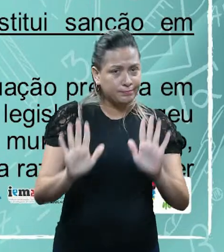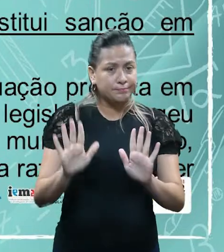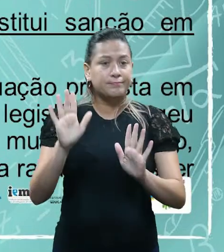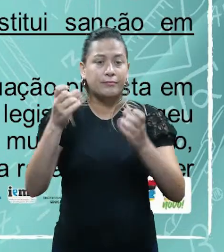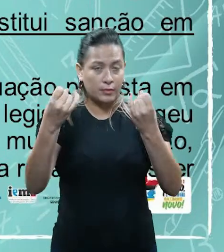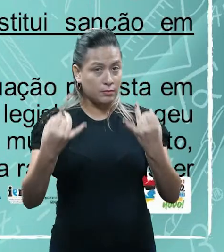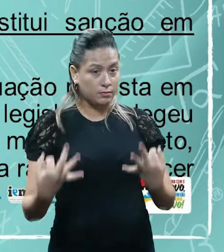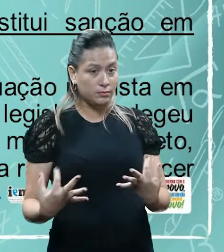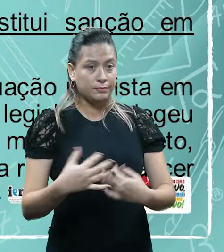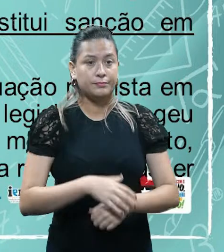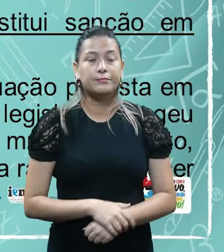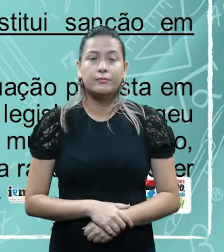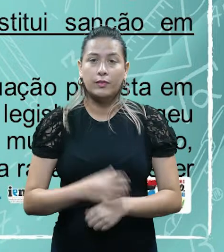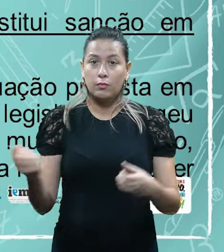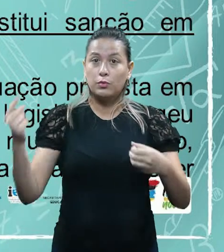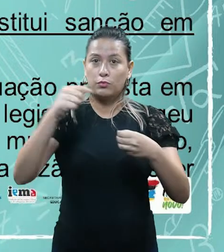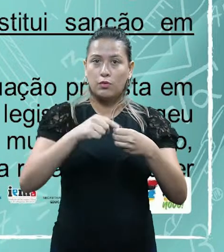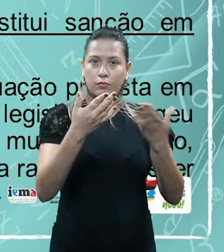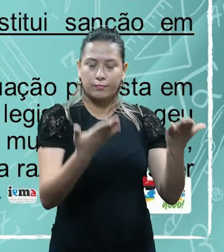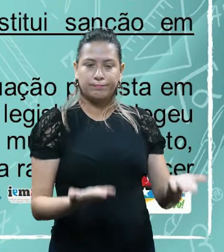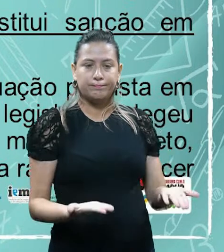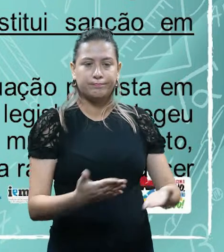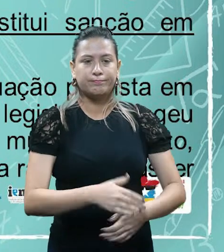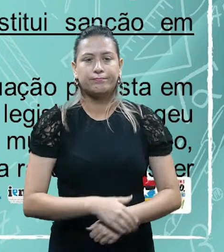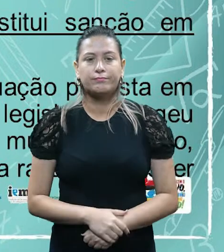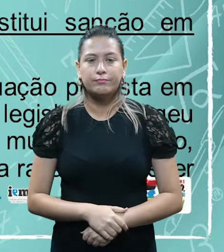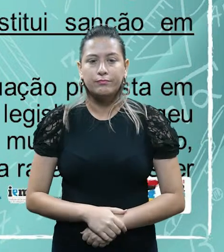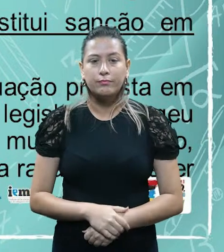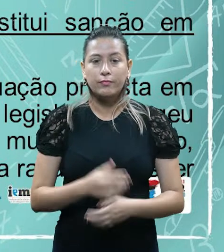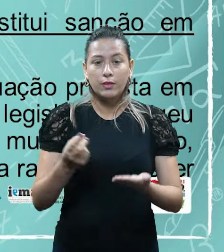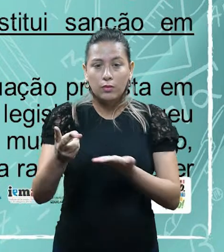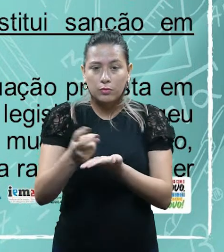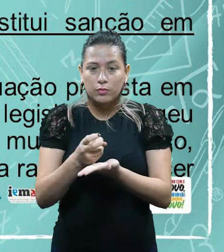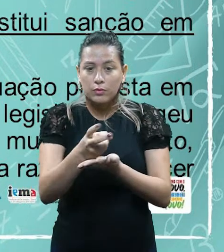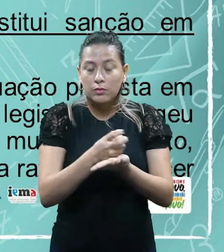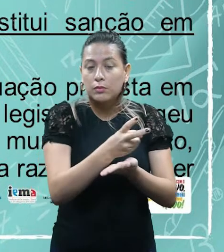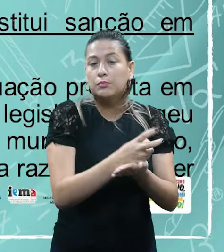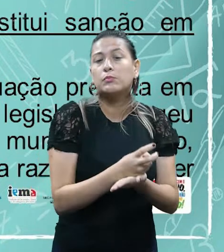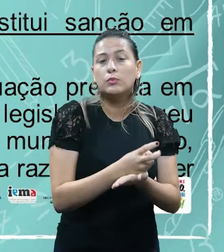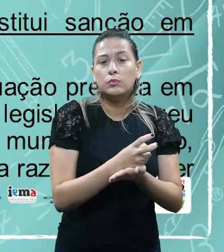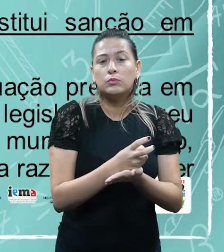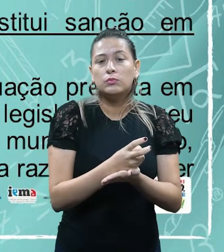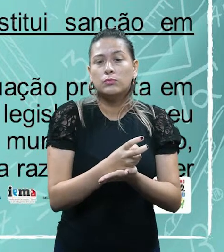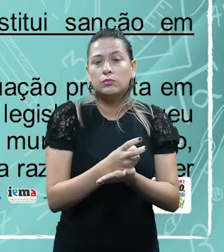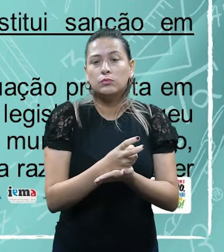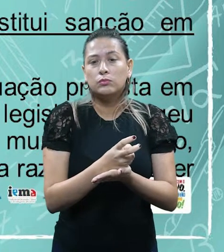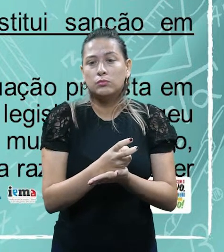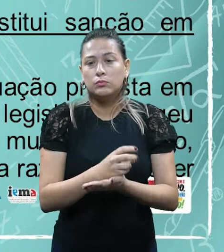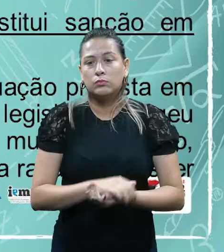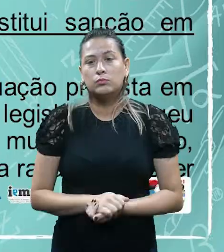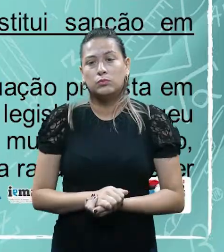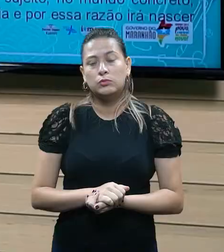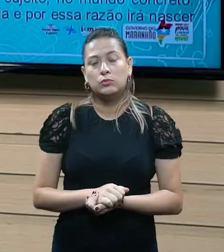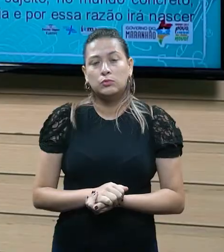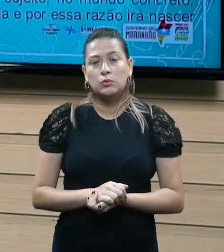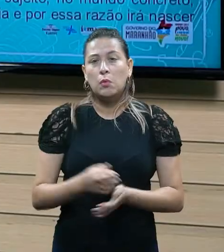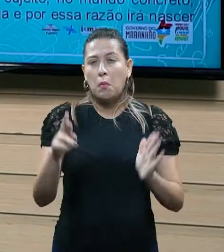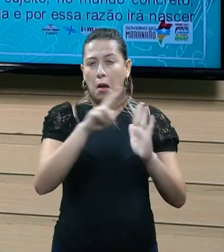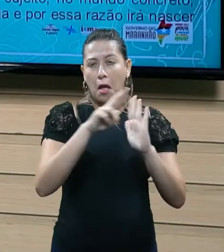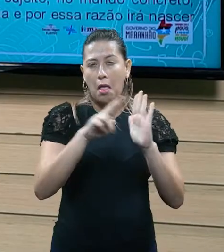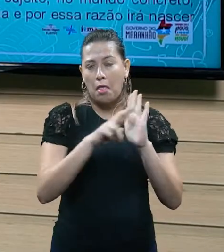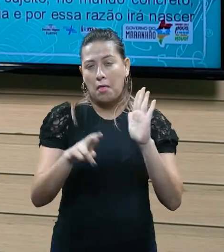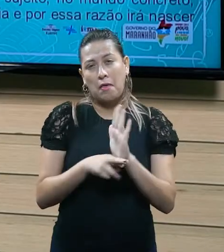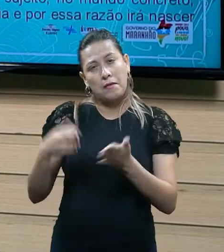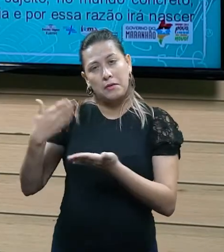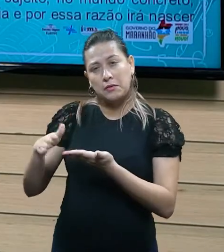Nós voltamos aqui para a informação, né, o tributo, ele não tem natureza sanção natória. Não há exceção a essa regra. Então,